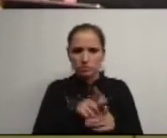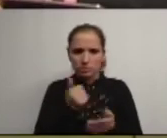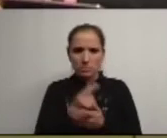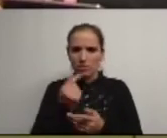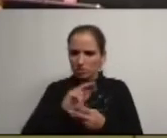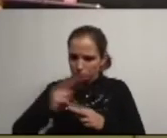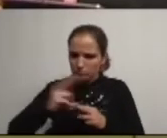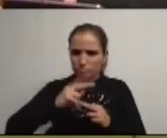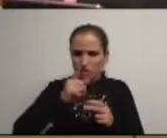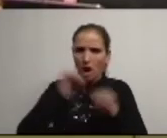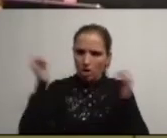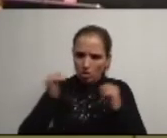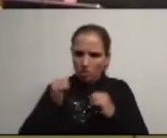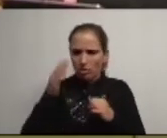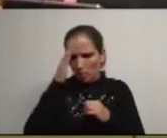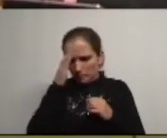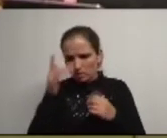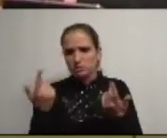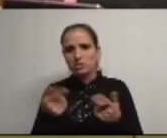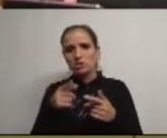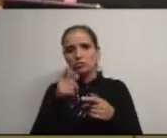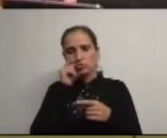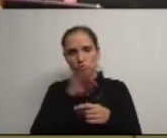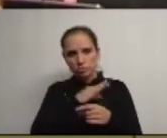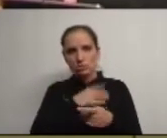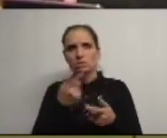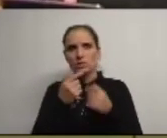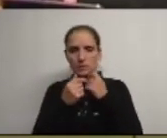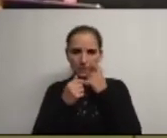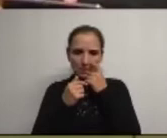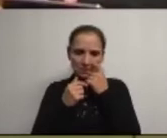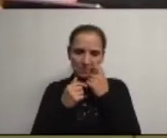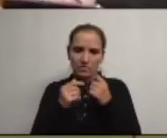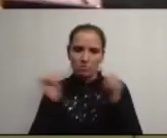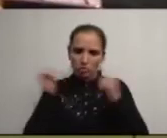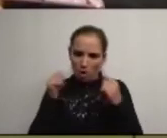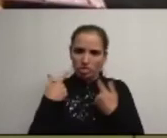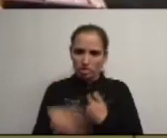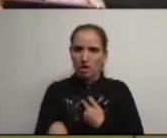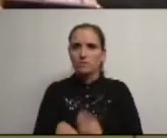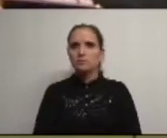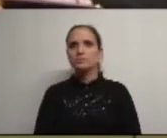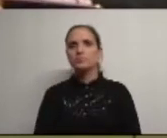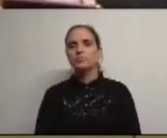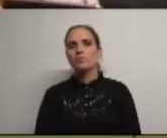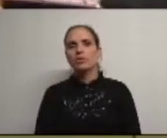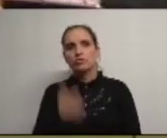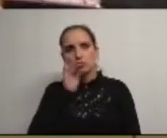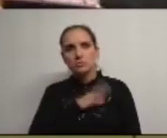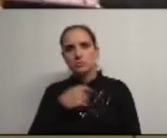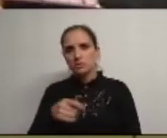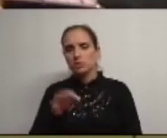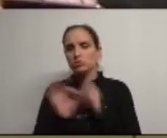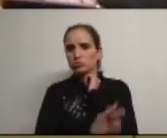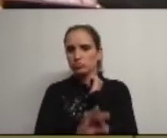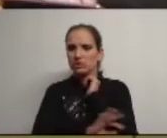transferência fazemos acordos de competências com os senhores transferência de competências e de protocolos e os senhores Presidentes da Junta